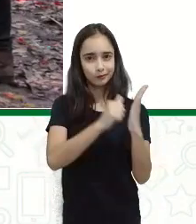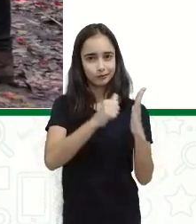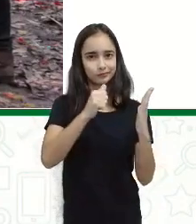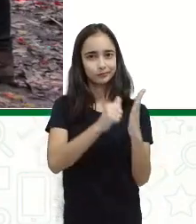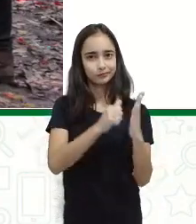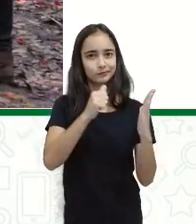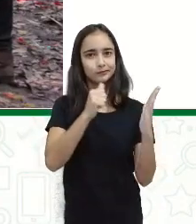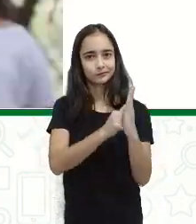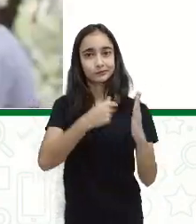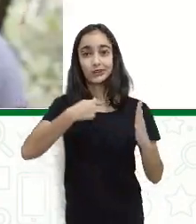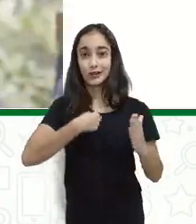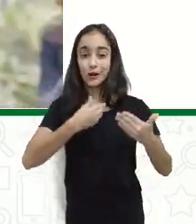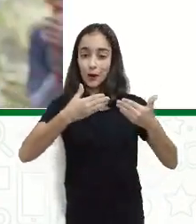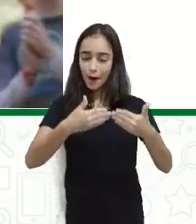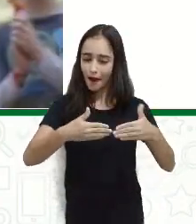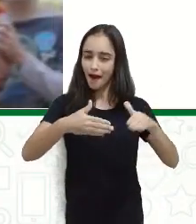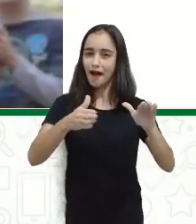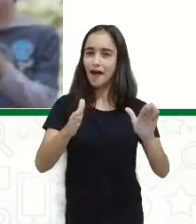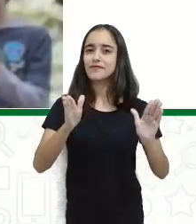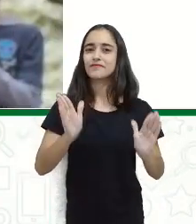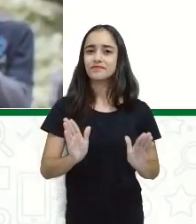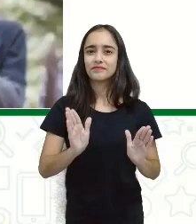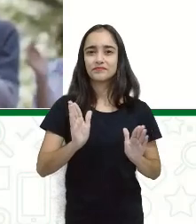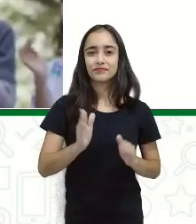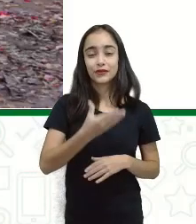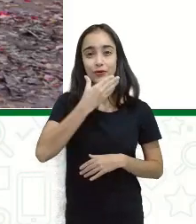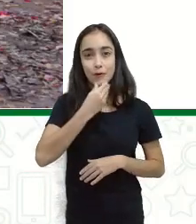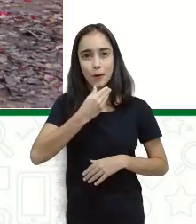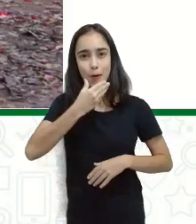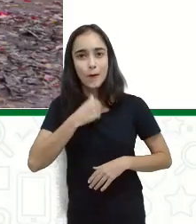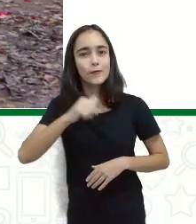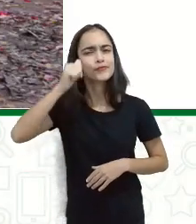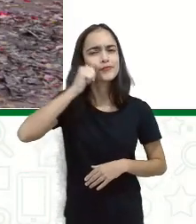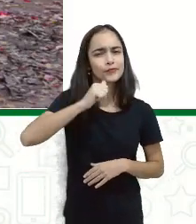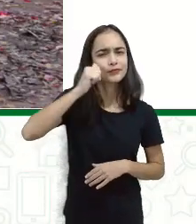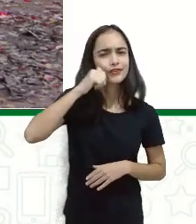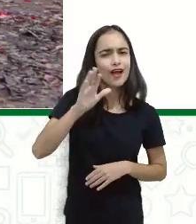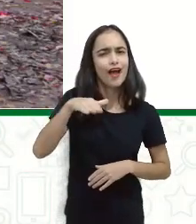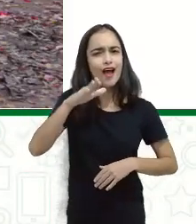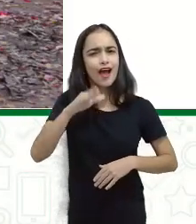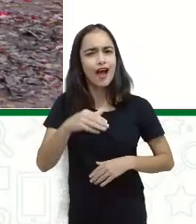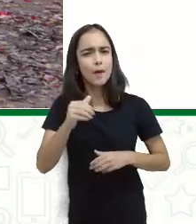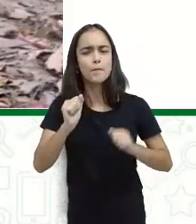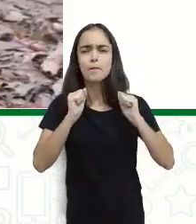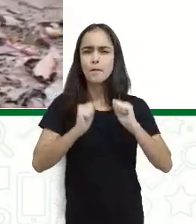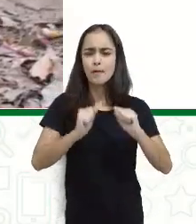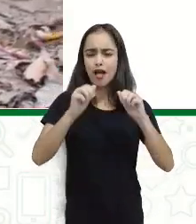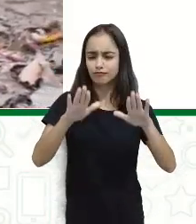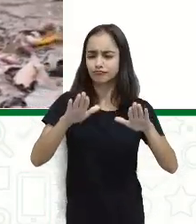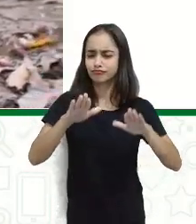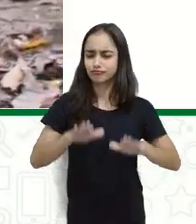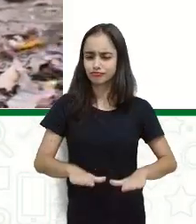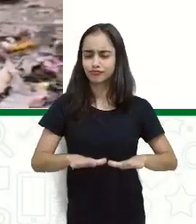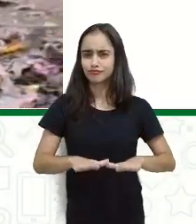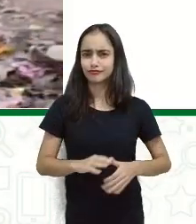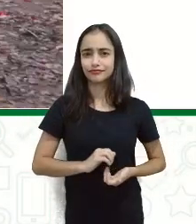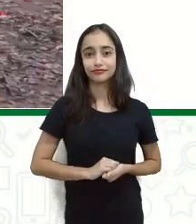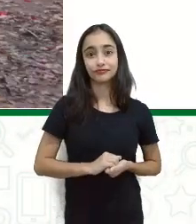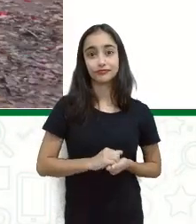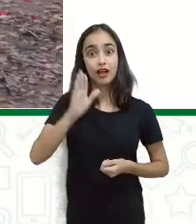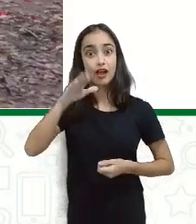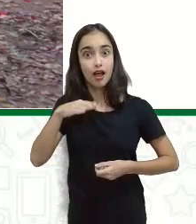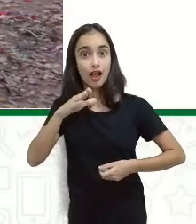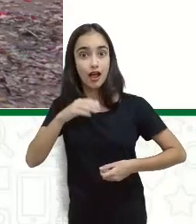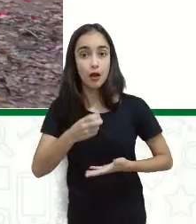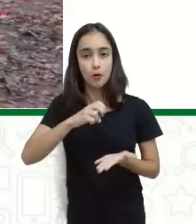minha porta e eu abri. Senhoras e senhores, ponha a mão no chão. Senhoras